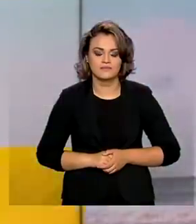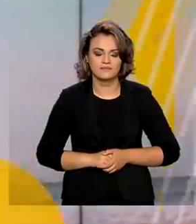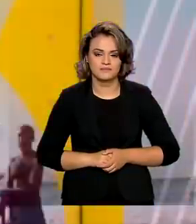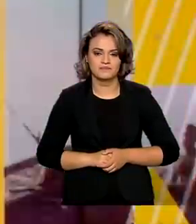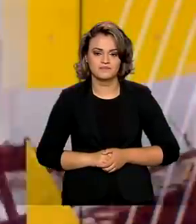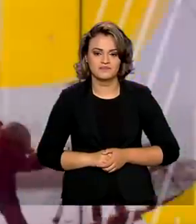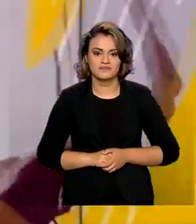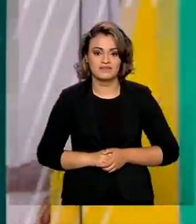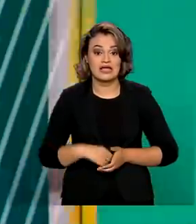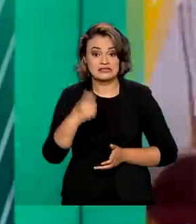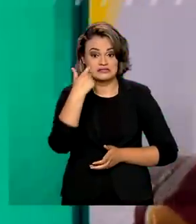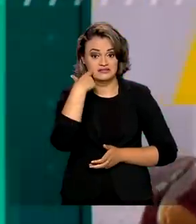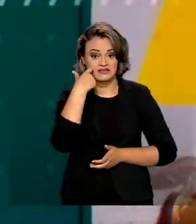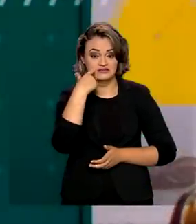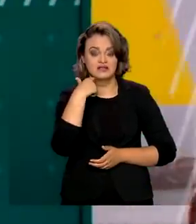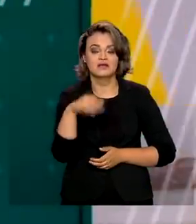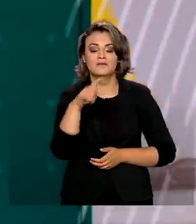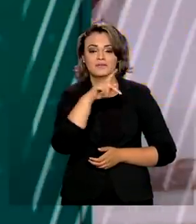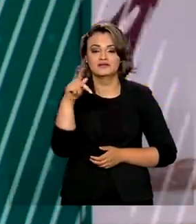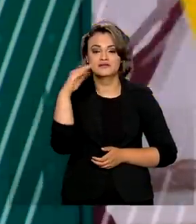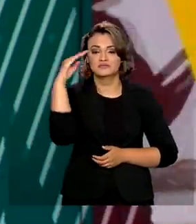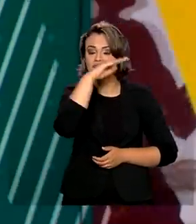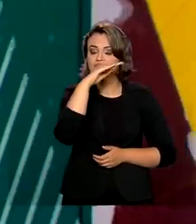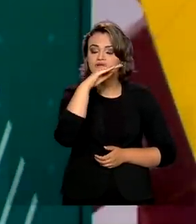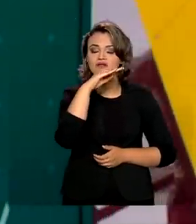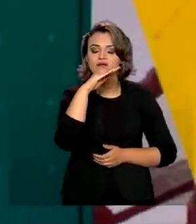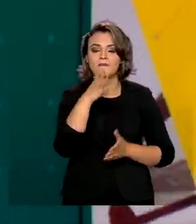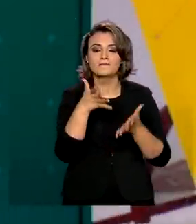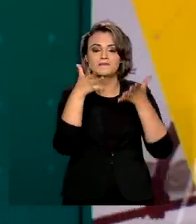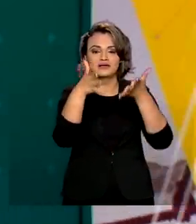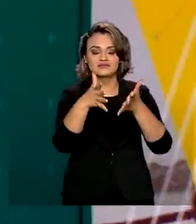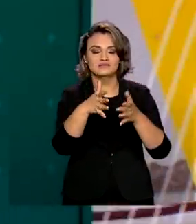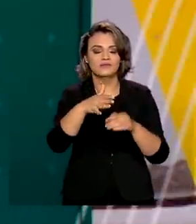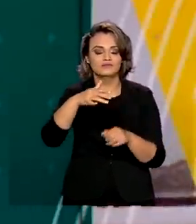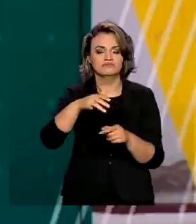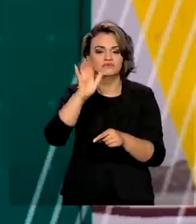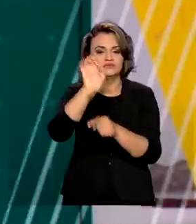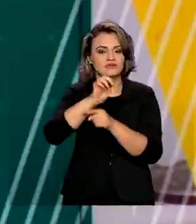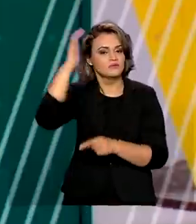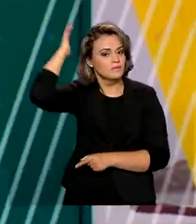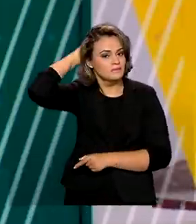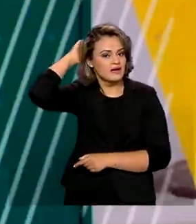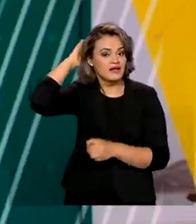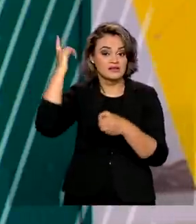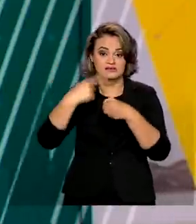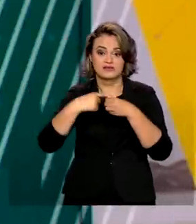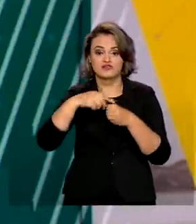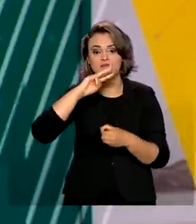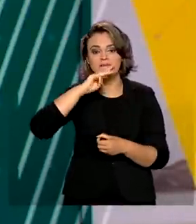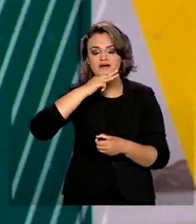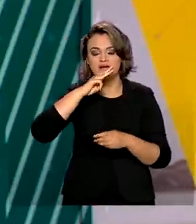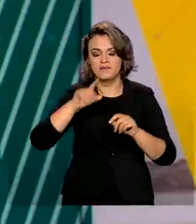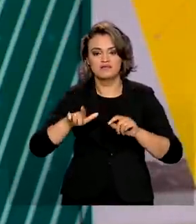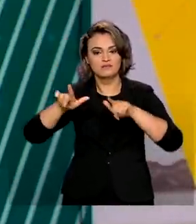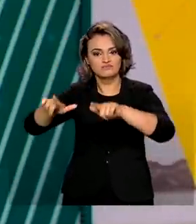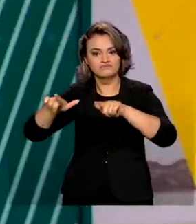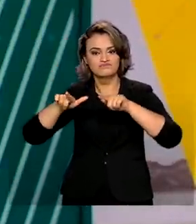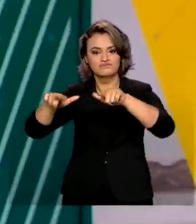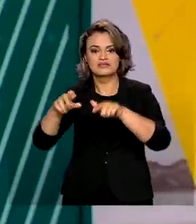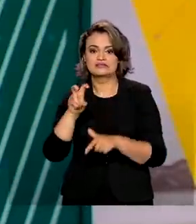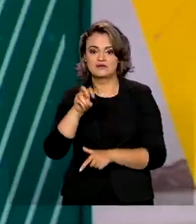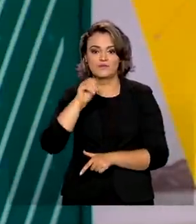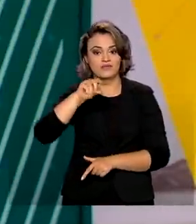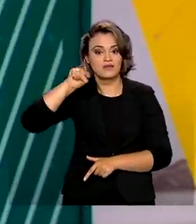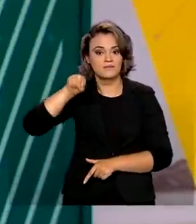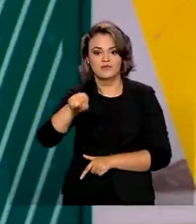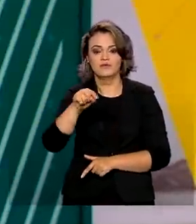E na última sexta-feira, o presidente Jair Bolsonaro esteve no Pará. Em Marabá, entregou mais de 50 mil títulos de propriedade